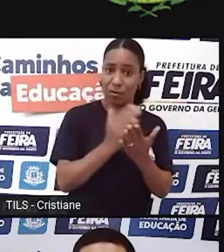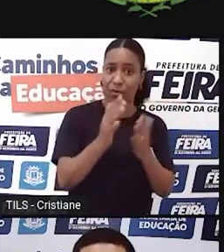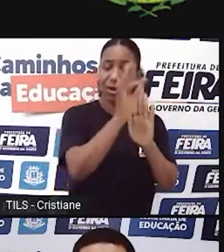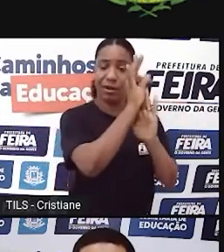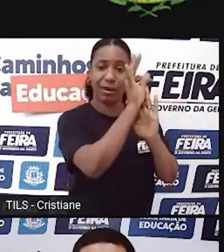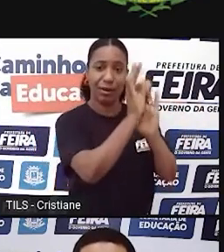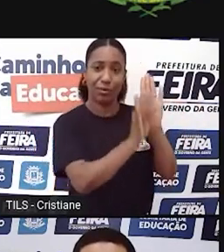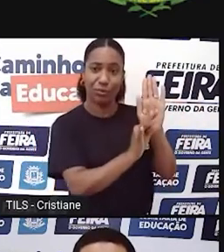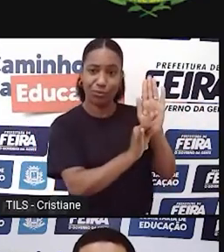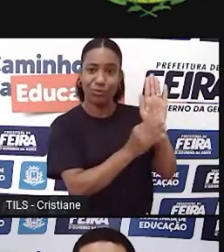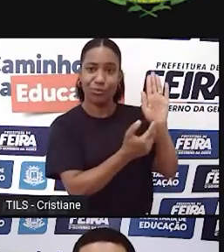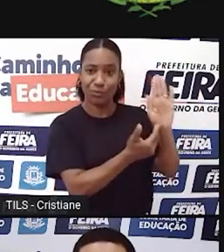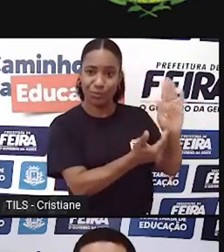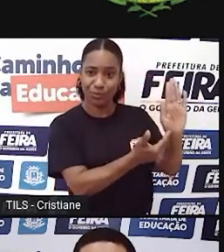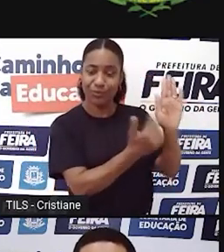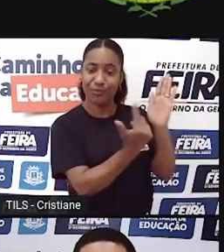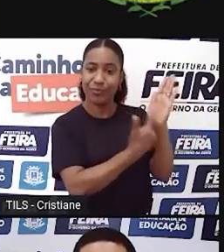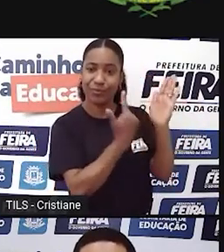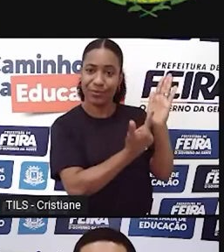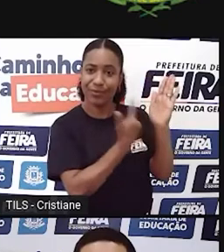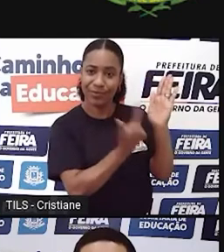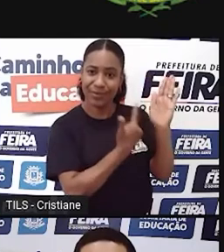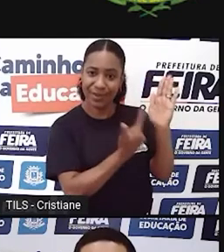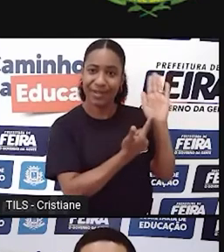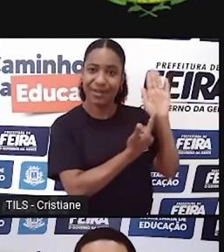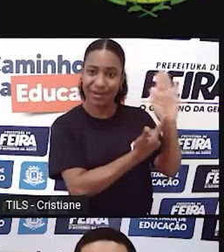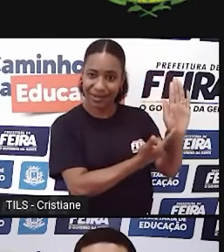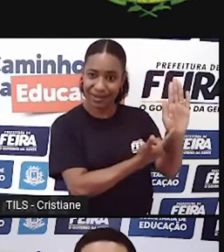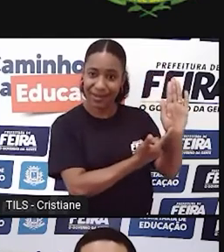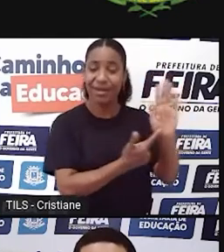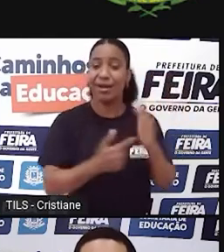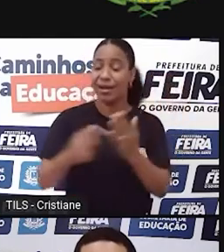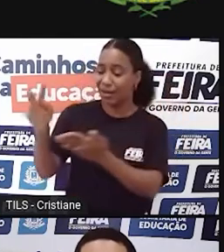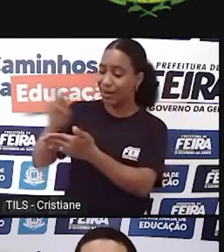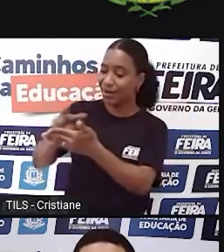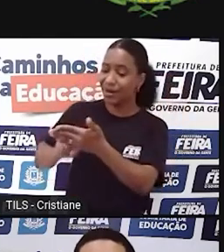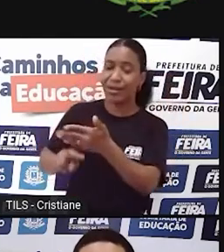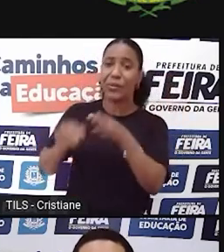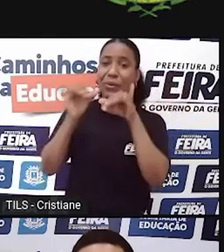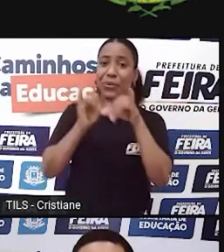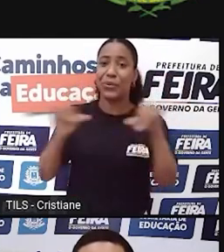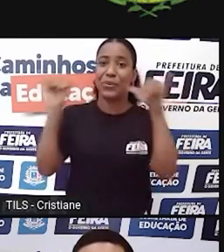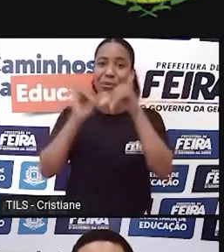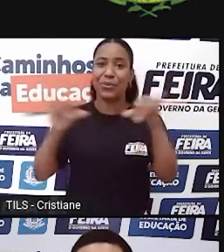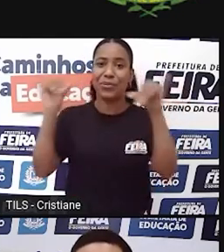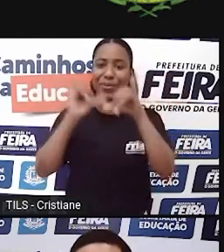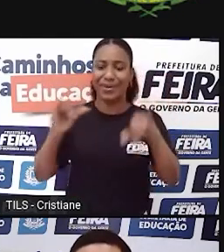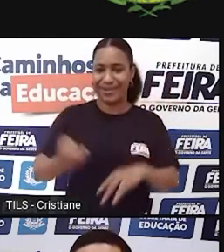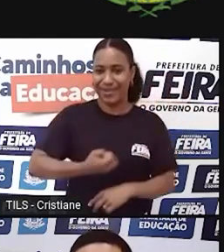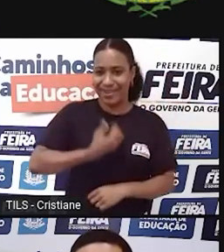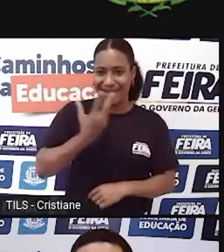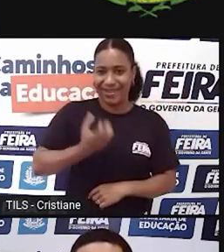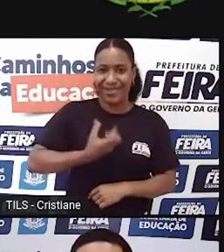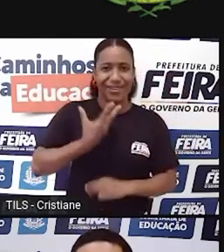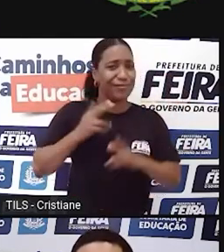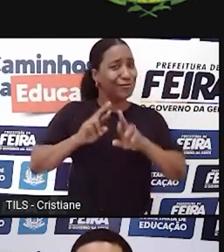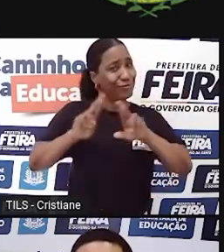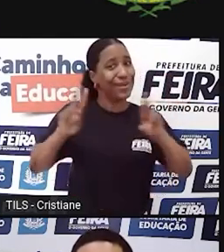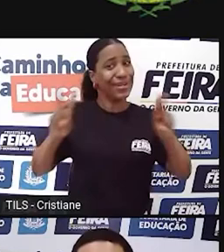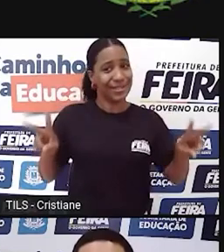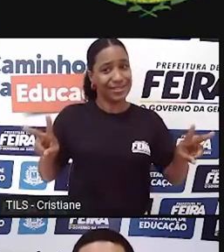interpretar uma notícia e a gente interpretar um poema. É bem diferente. Às vezes o tema é igual,